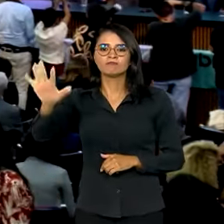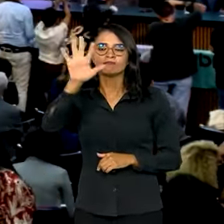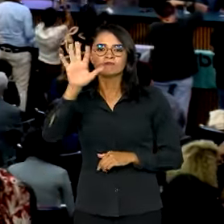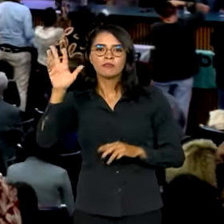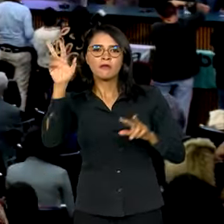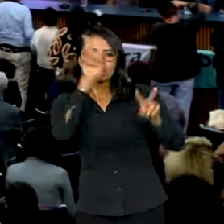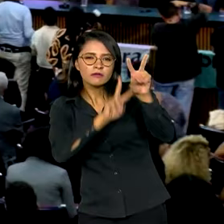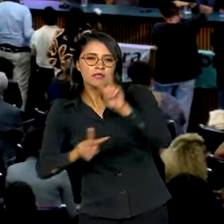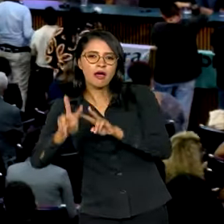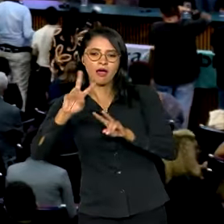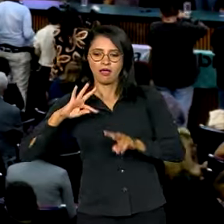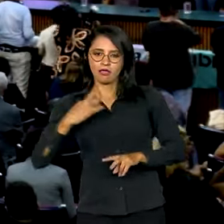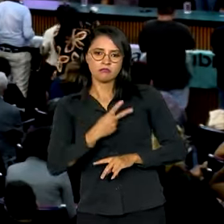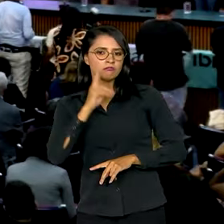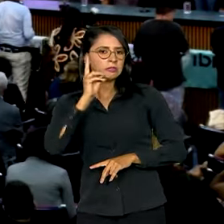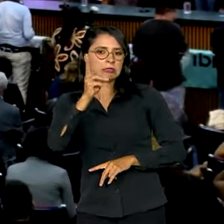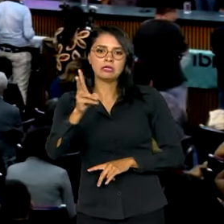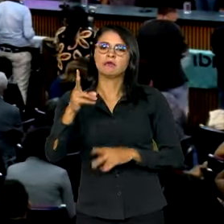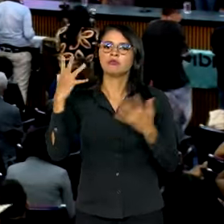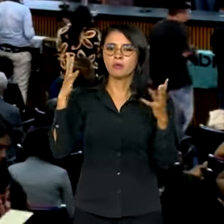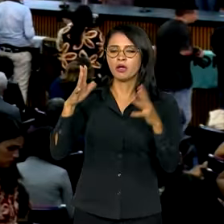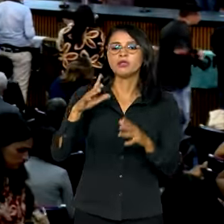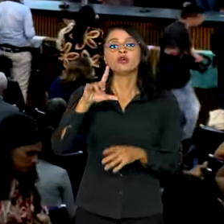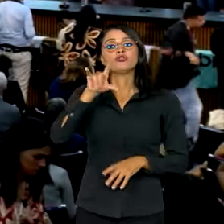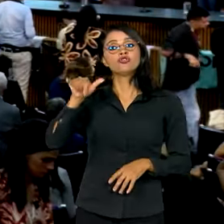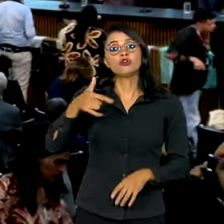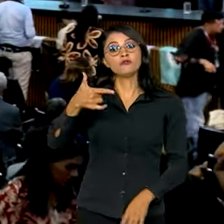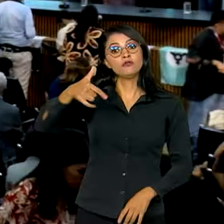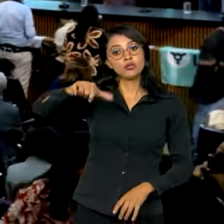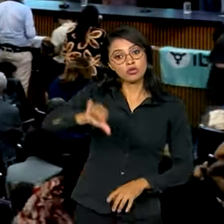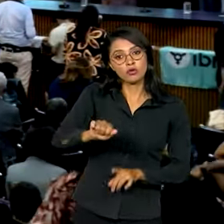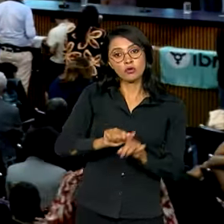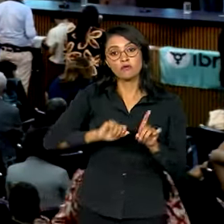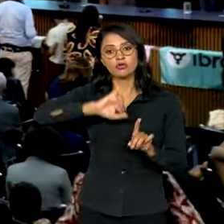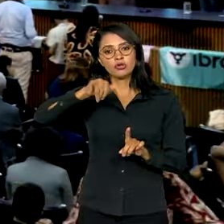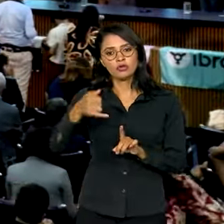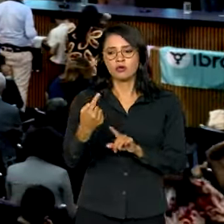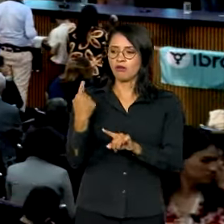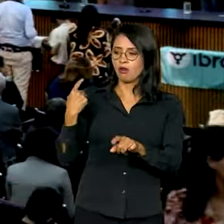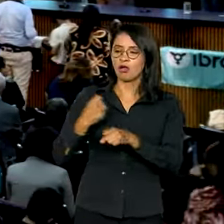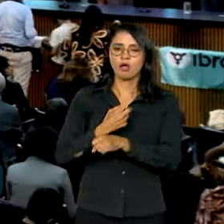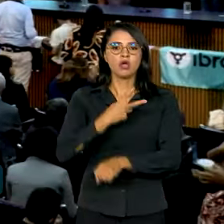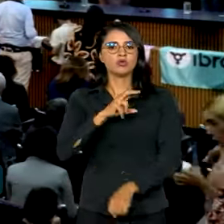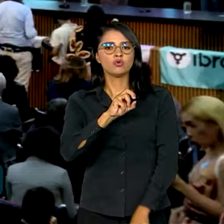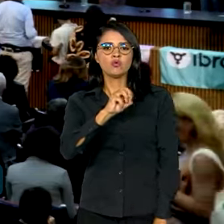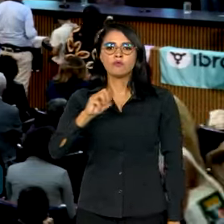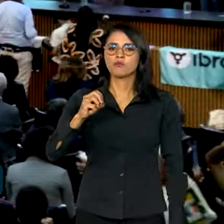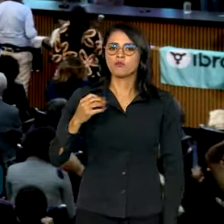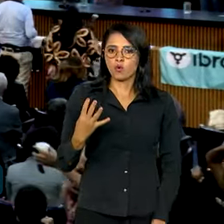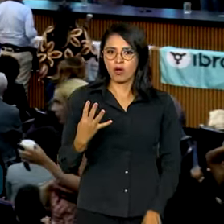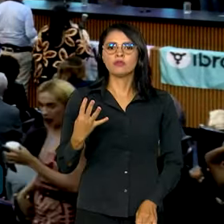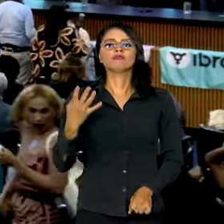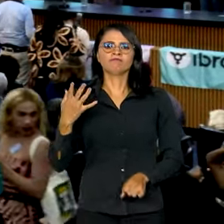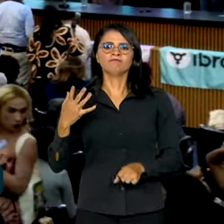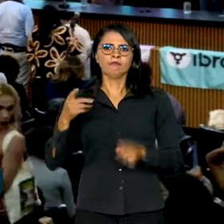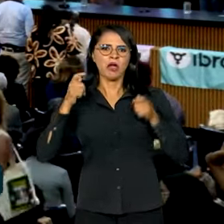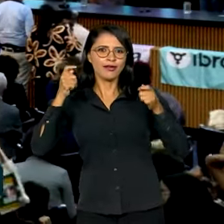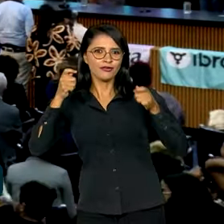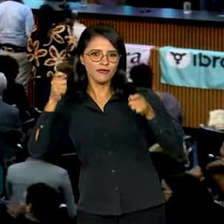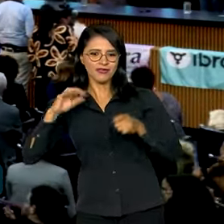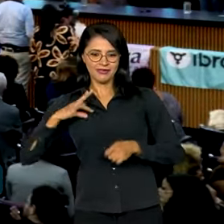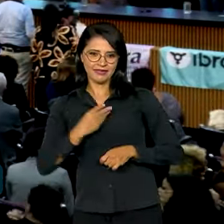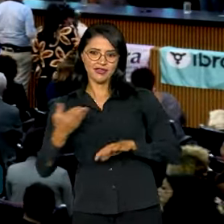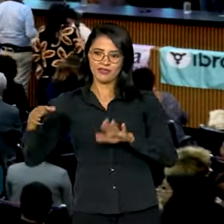Trans é comemorado todo dia 29 de janeiro, desde 2004, quando ativistas trans estiveram aqui em Brasília no